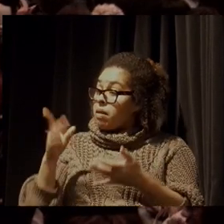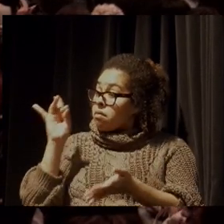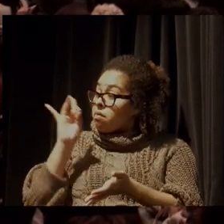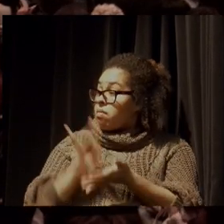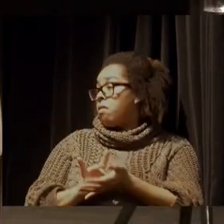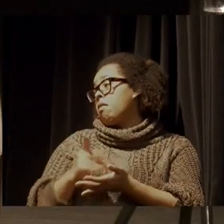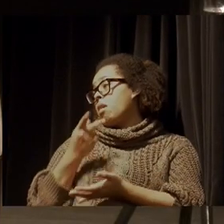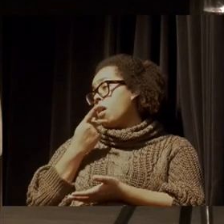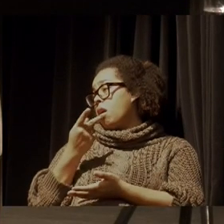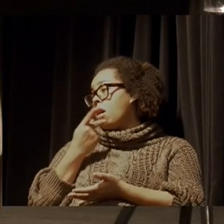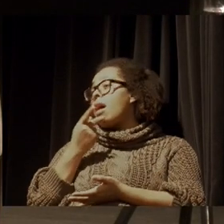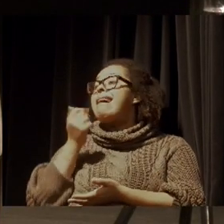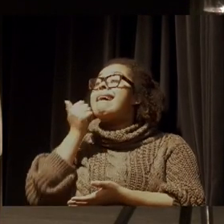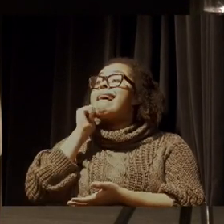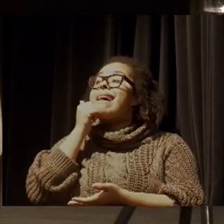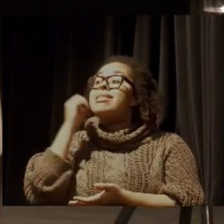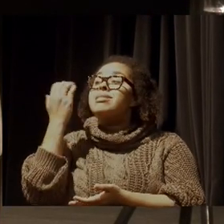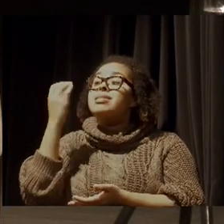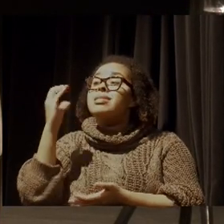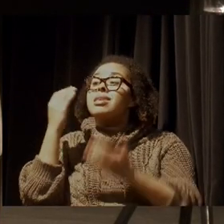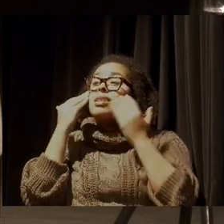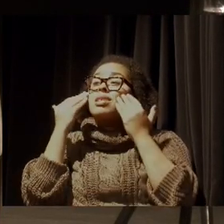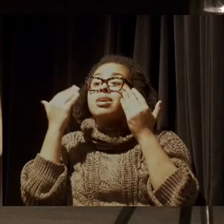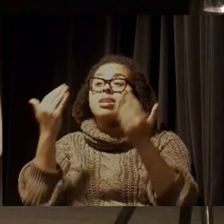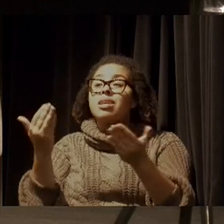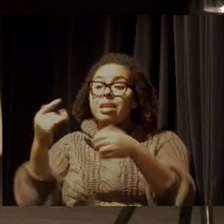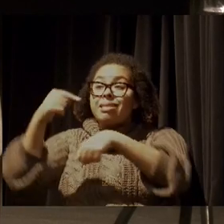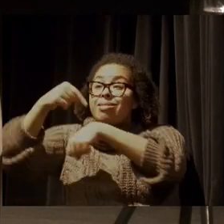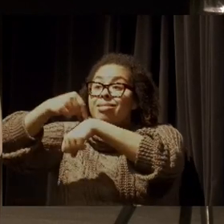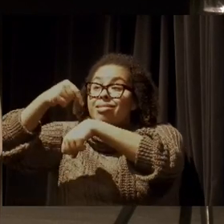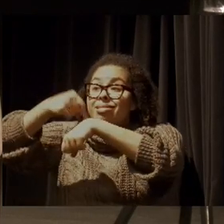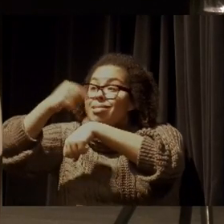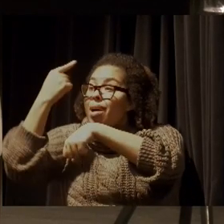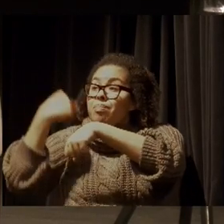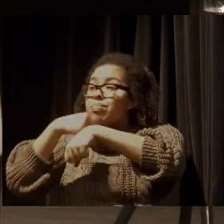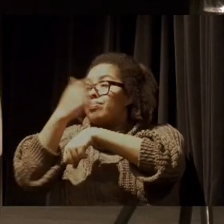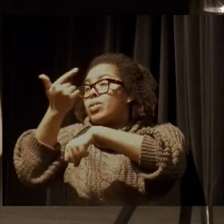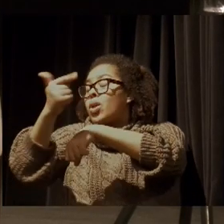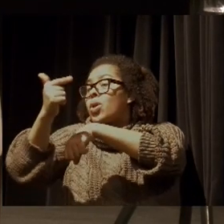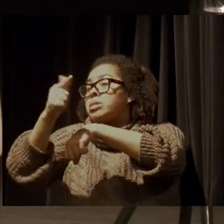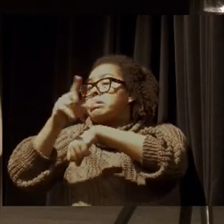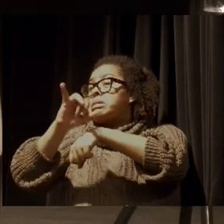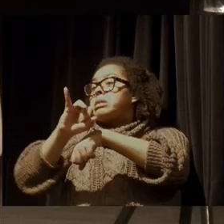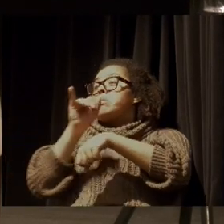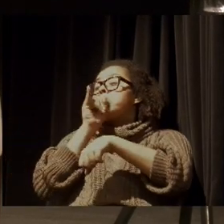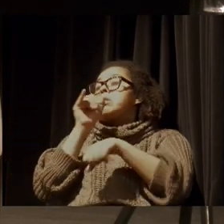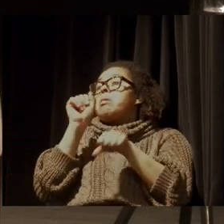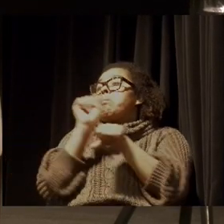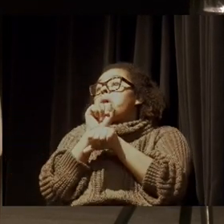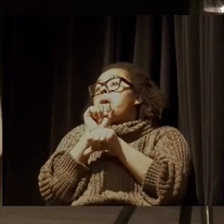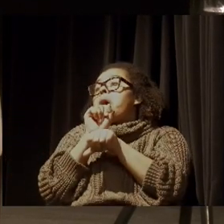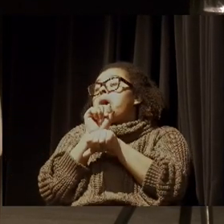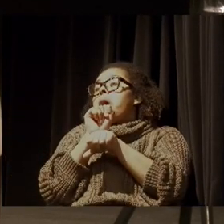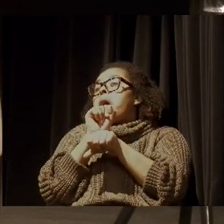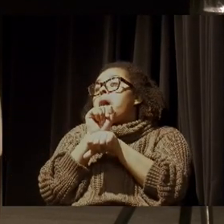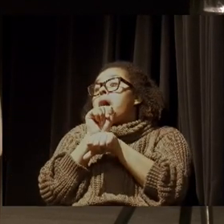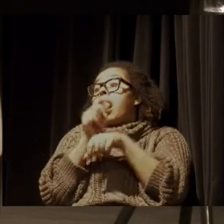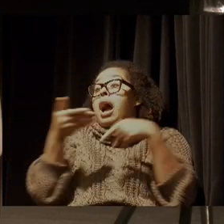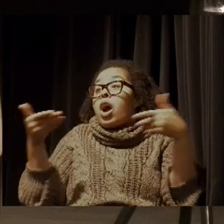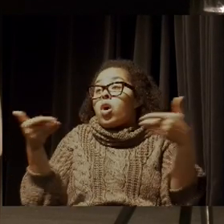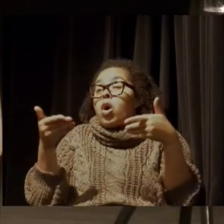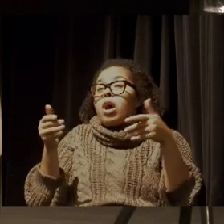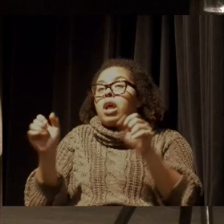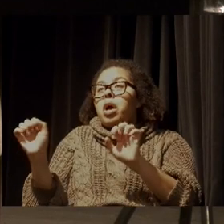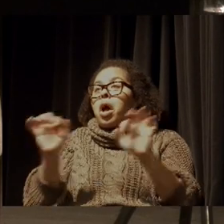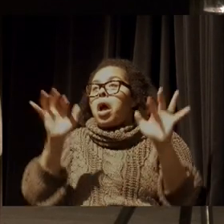porque já é a ciência que está dizendo que a gente não tem mais muito tempo, e que se a gente parasse hoje todas as nossas atividades,